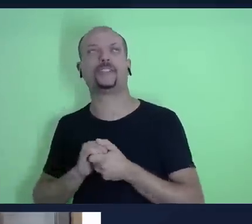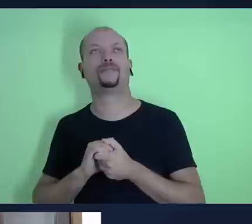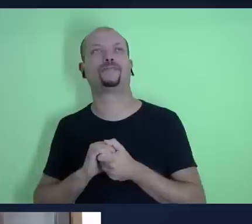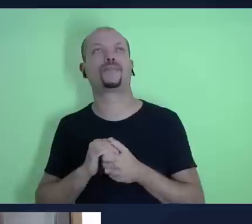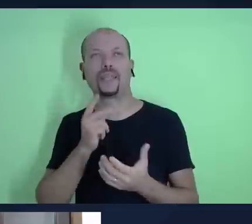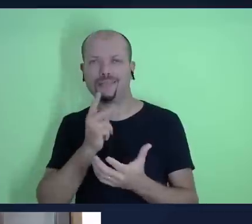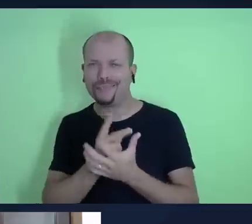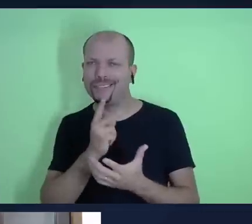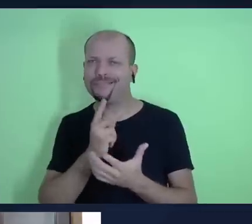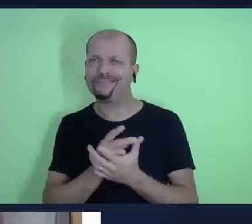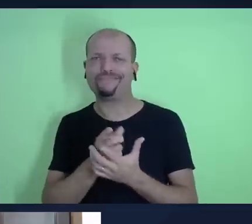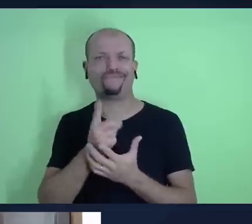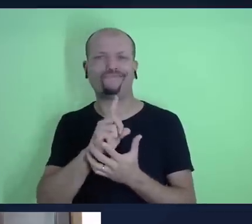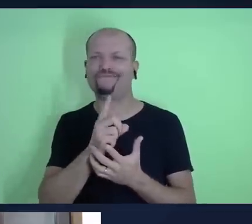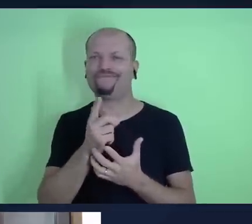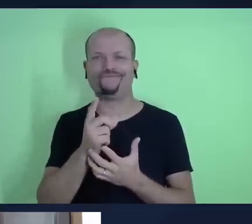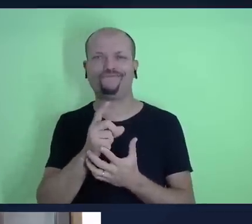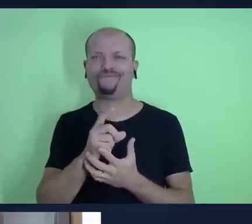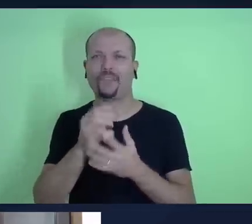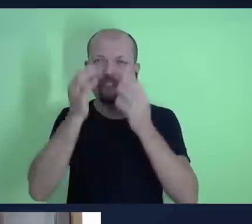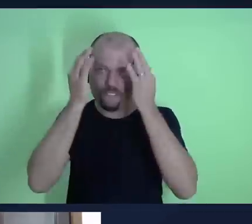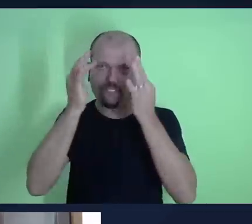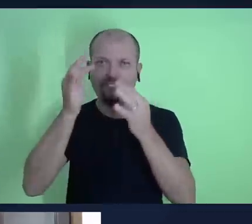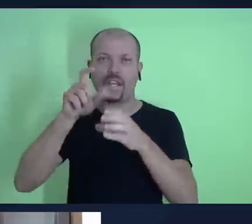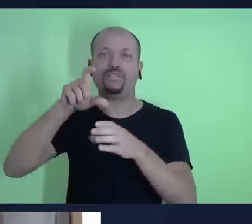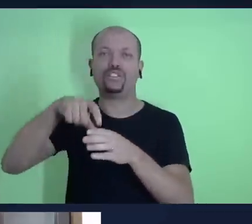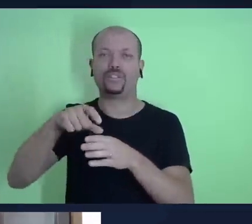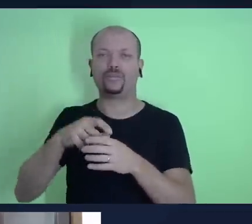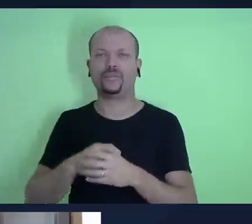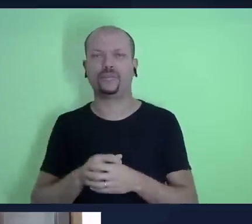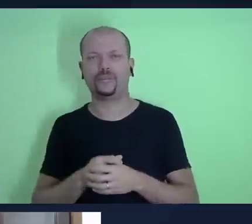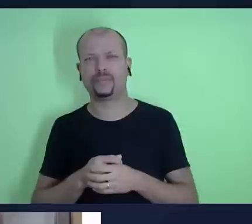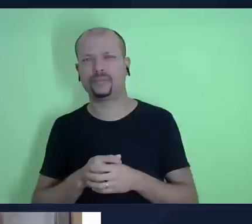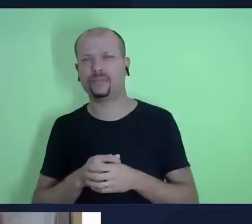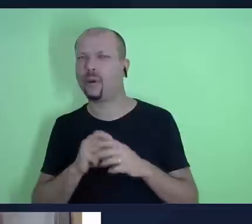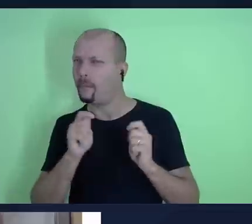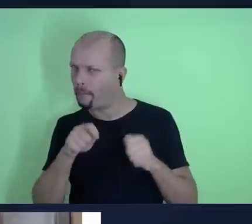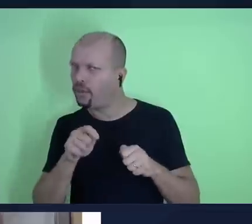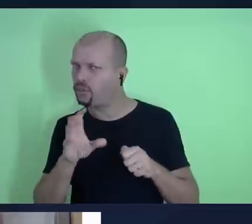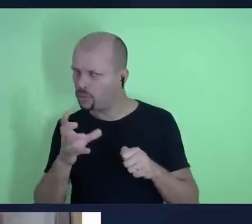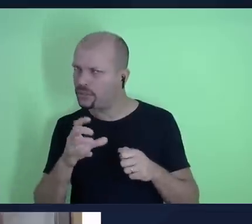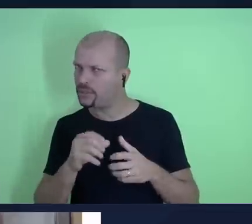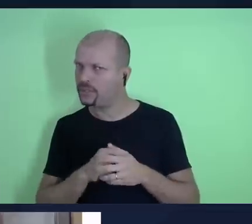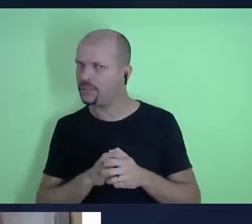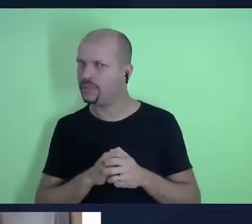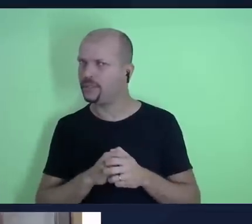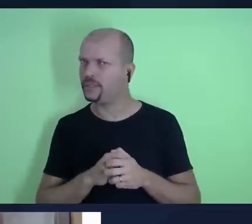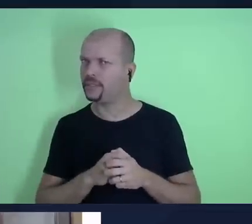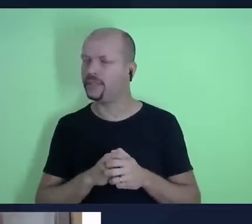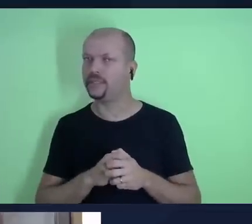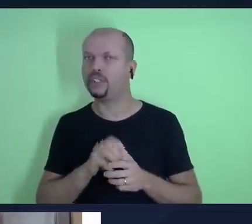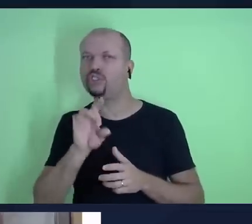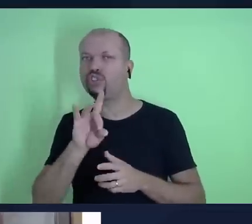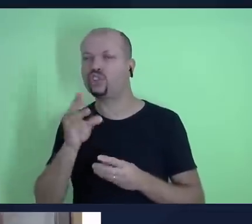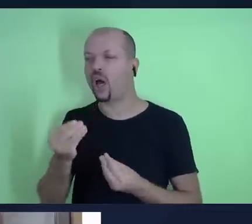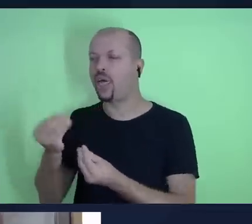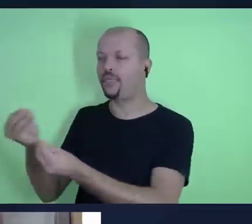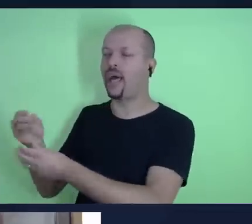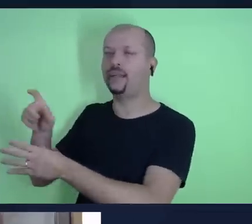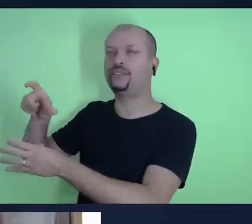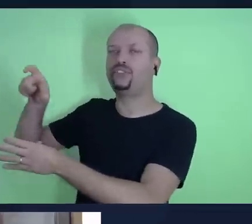não ser considerado um fiel dizimista concorda? é possível você só devolver